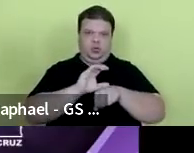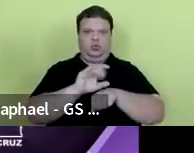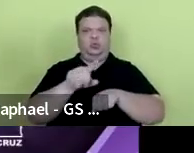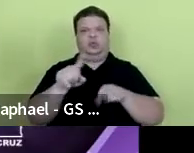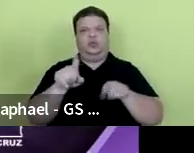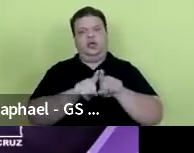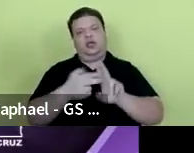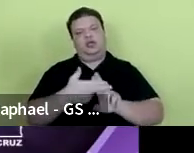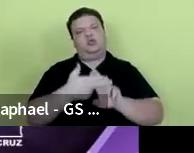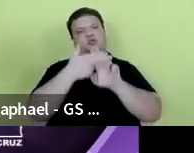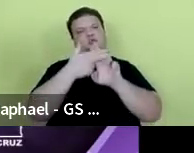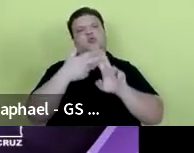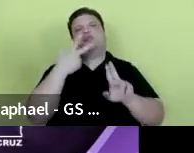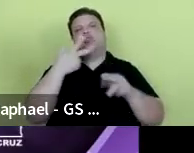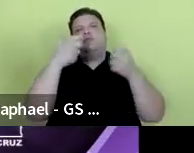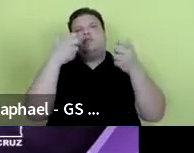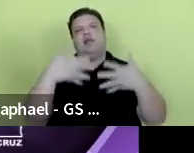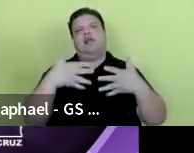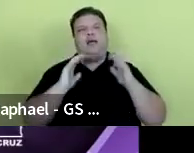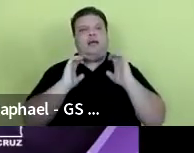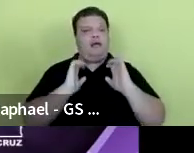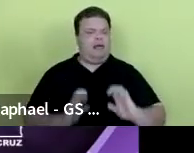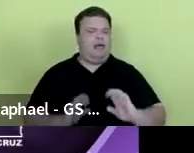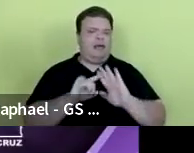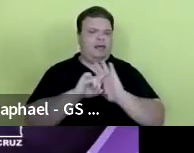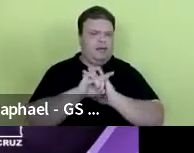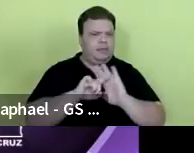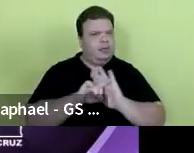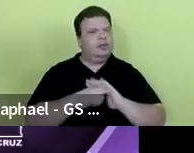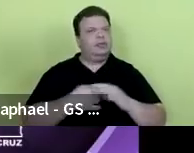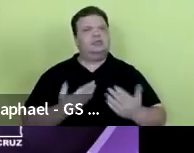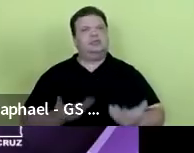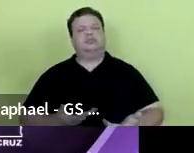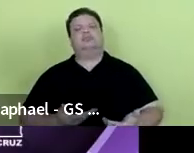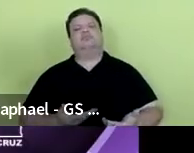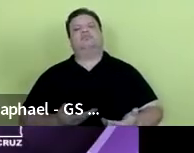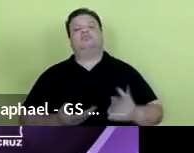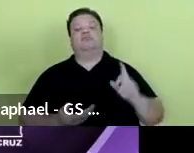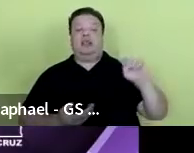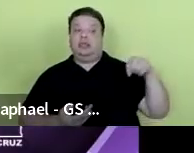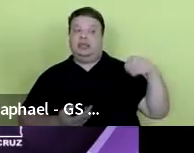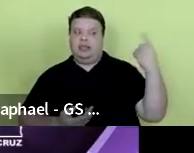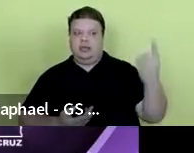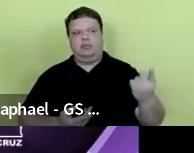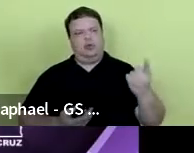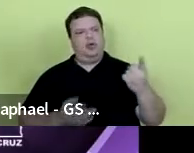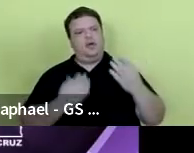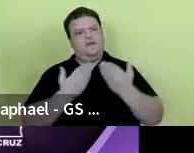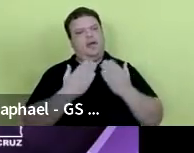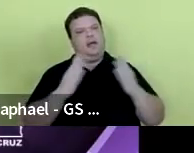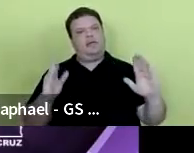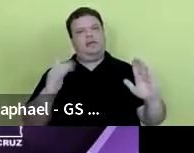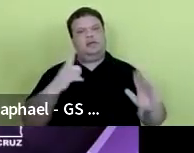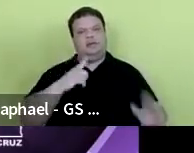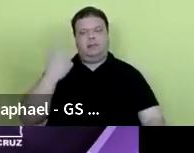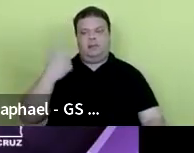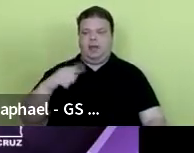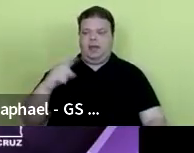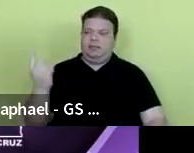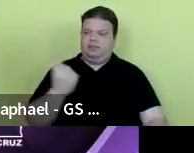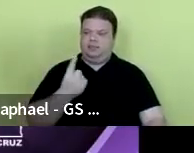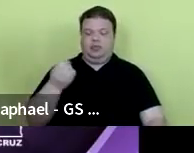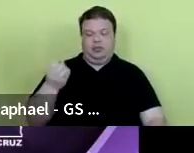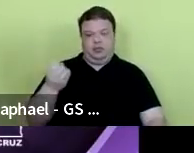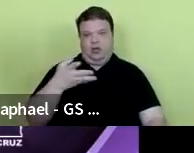SUS, falar sobre ética em pesquisa, e depois a gente vai abrir para um módulo que está bem